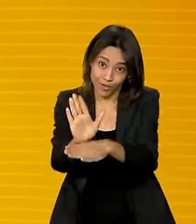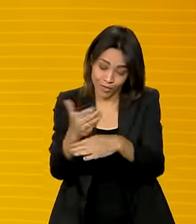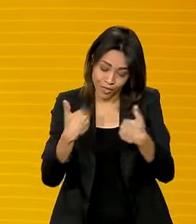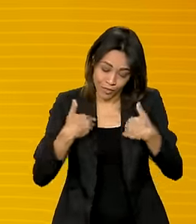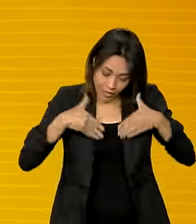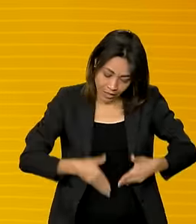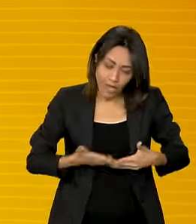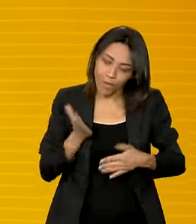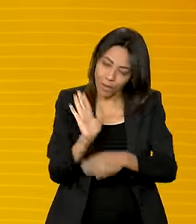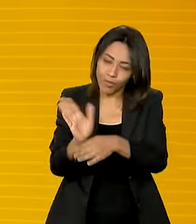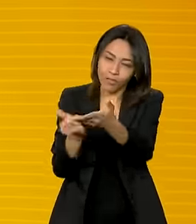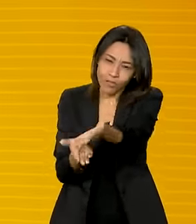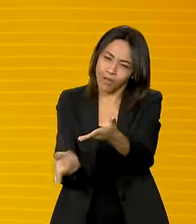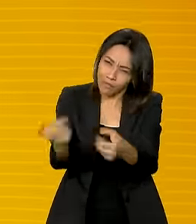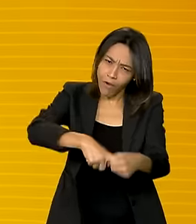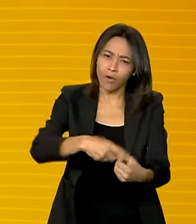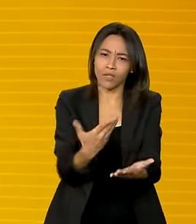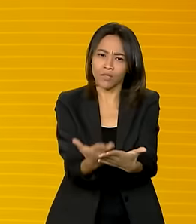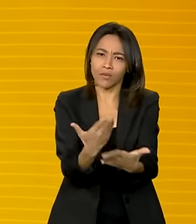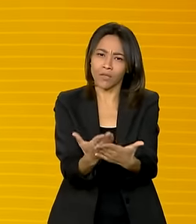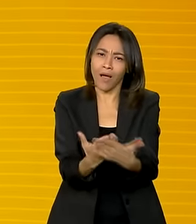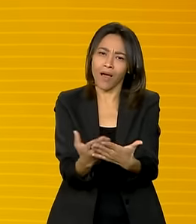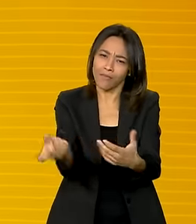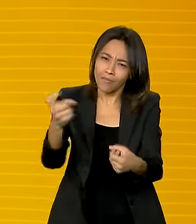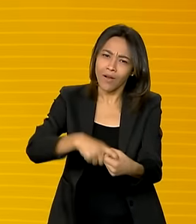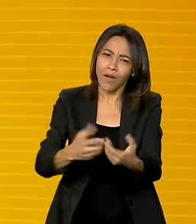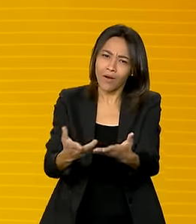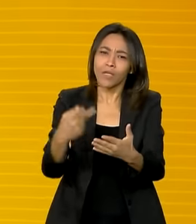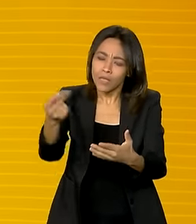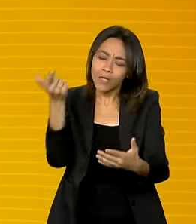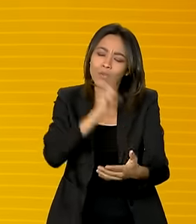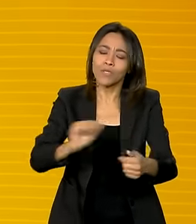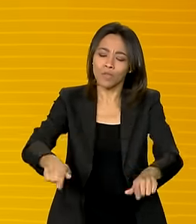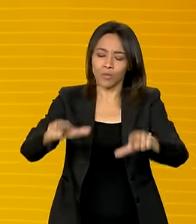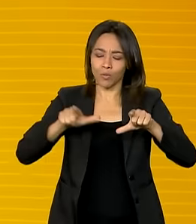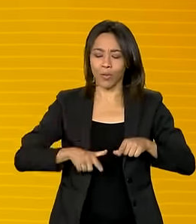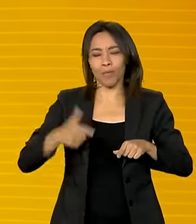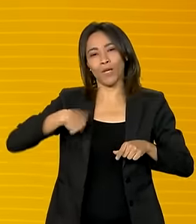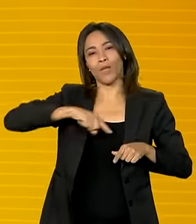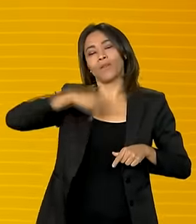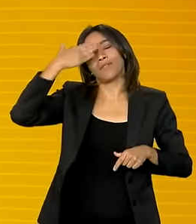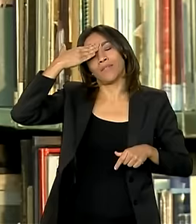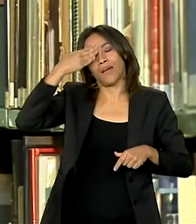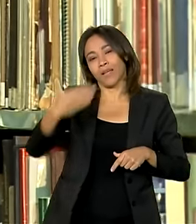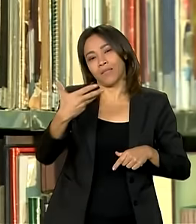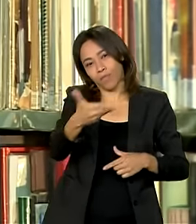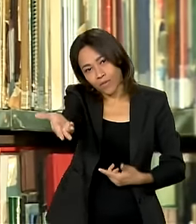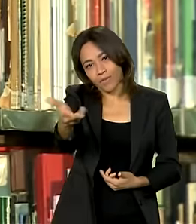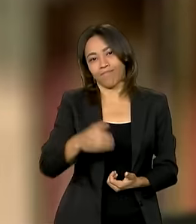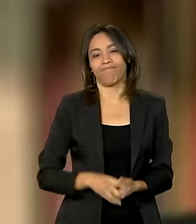aqui para lhe ajudar. Volta a estudar, tira o seu diploma e nós ficamos muito agradecidos.